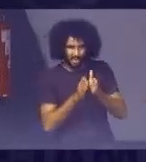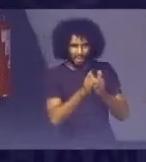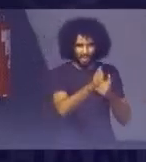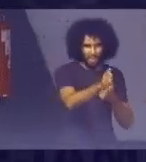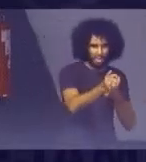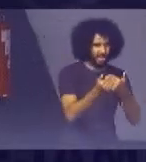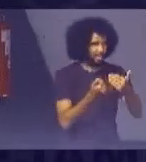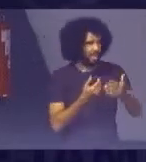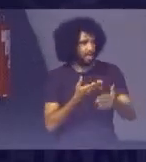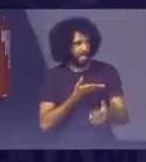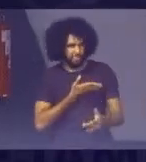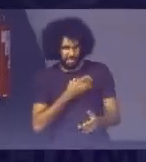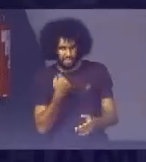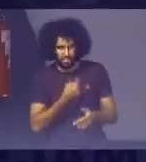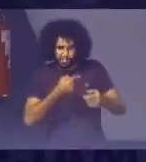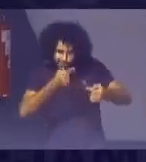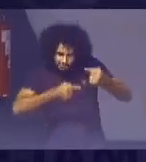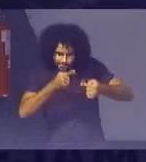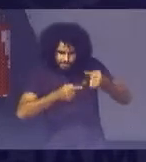discutindo ODS9